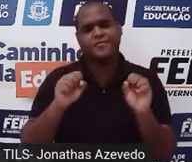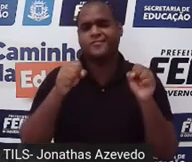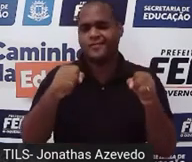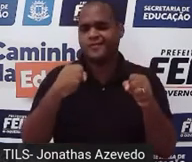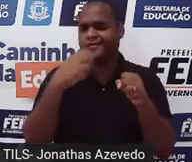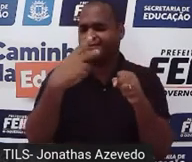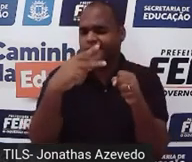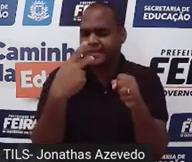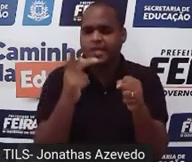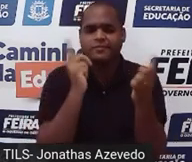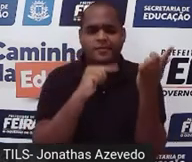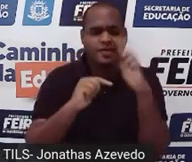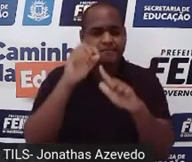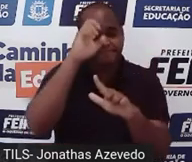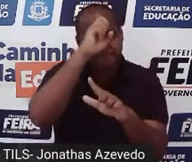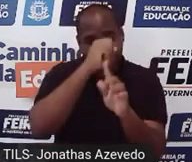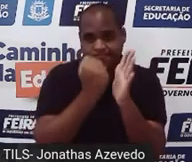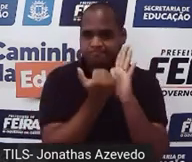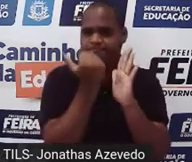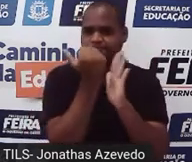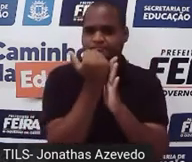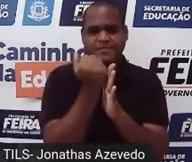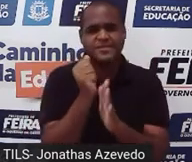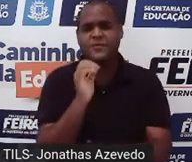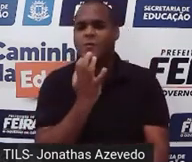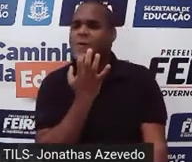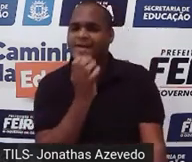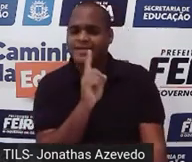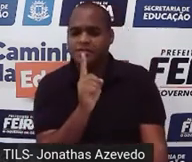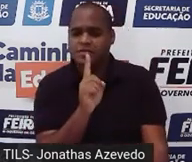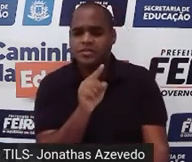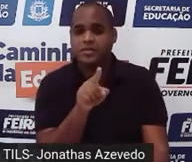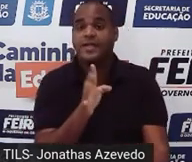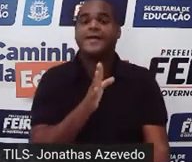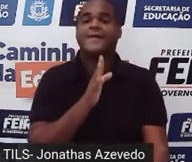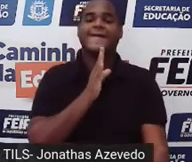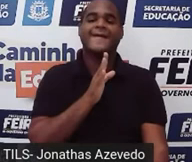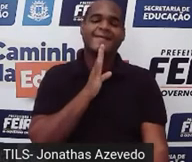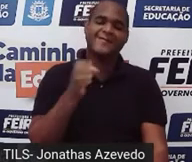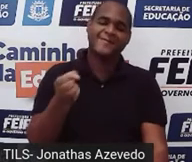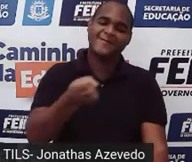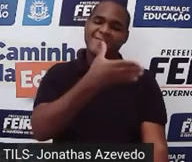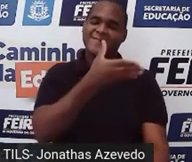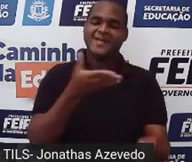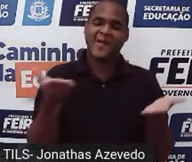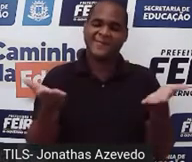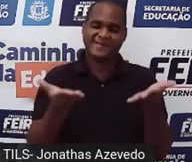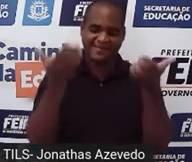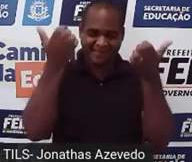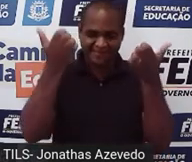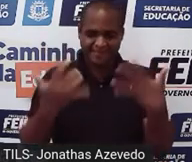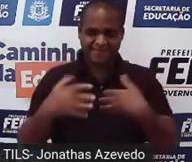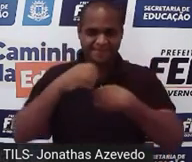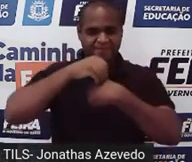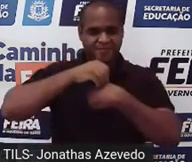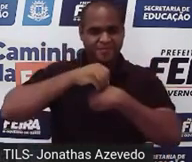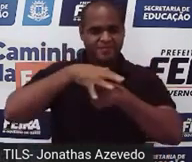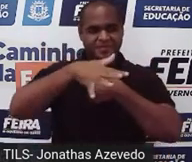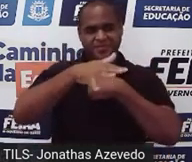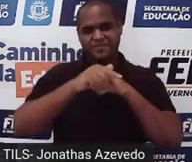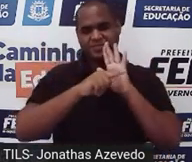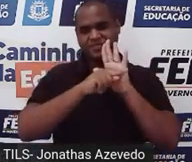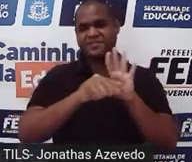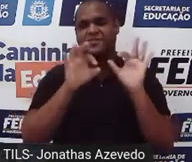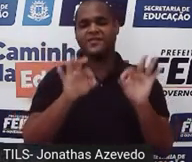que você já aprendeu. Caso não, vai conhecer aqui, agora, nessa nossa